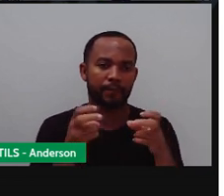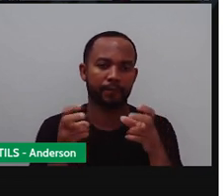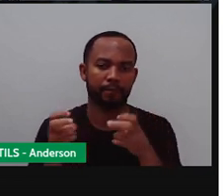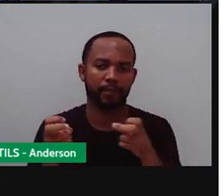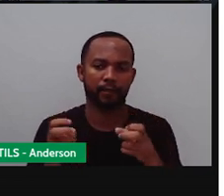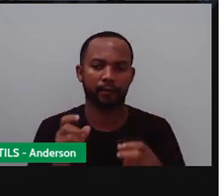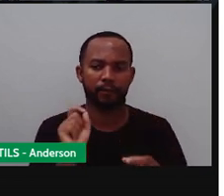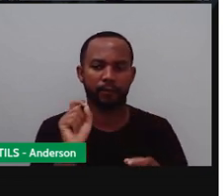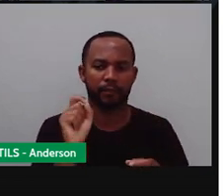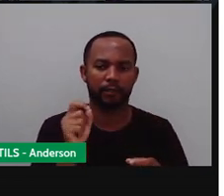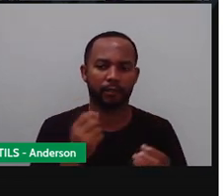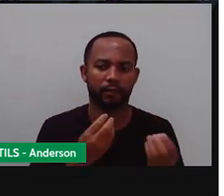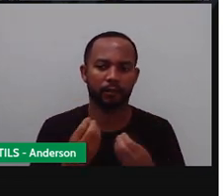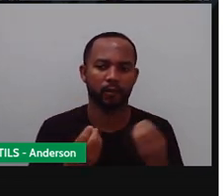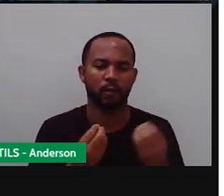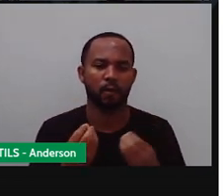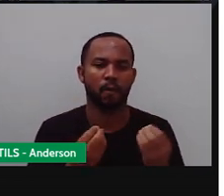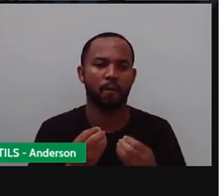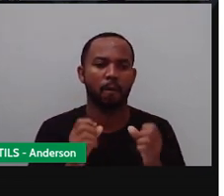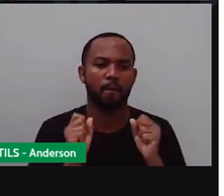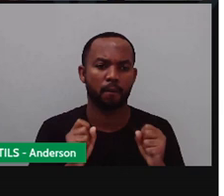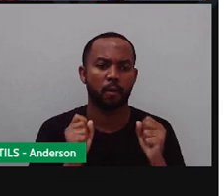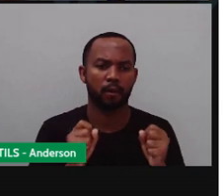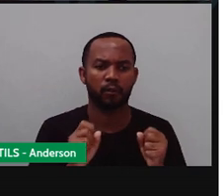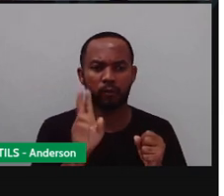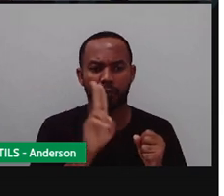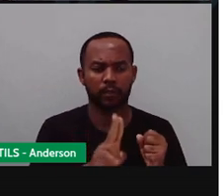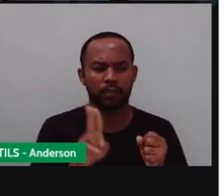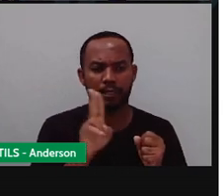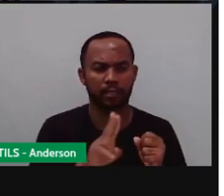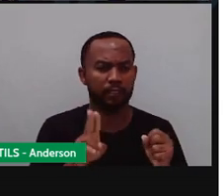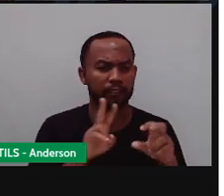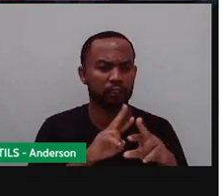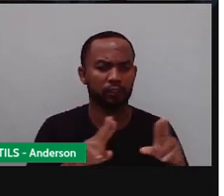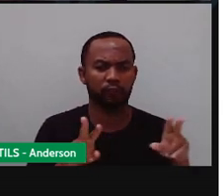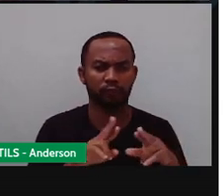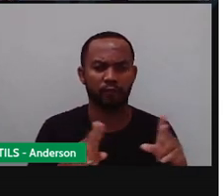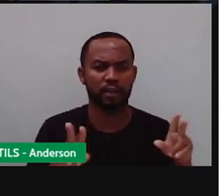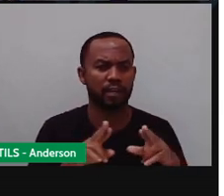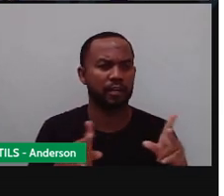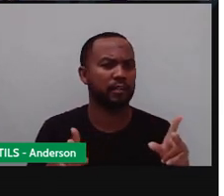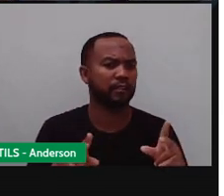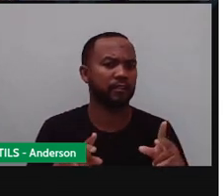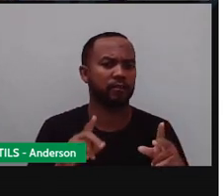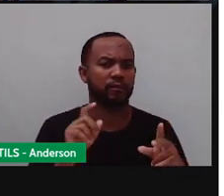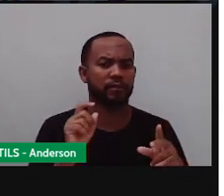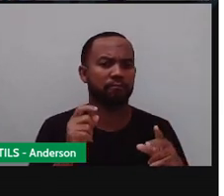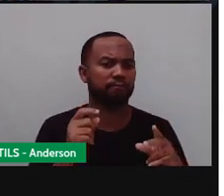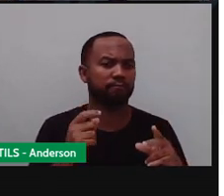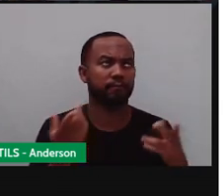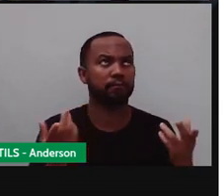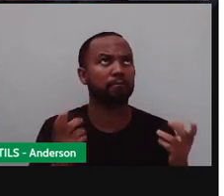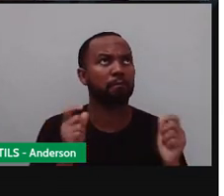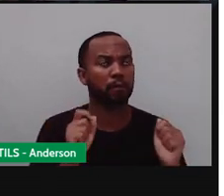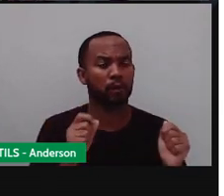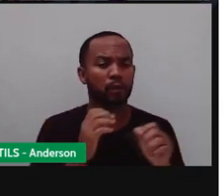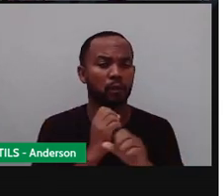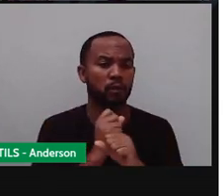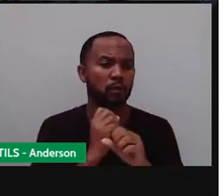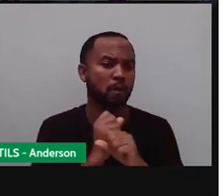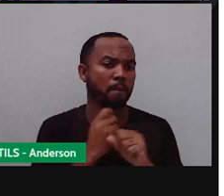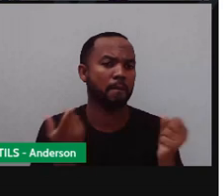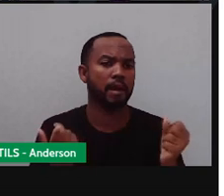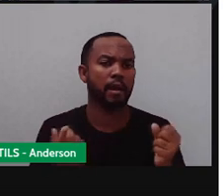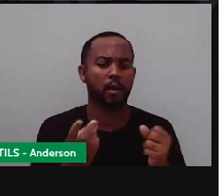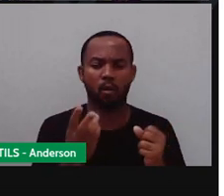como, na verdade, a gente pode utilizar vários métodos para fazer a mesma quantia? Ah, pró, mas eu não quero